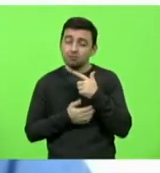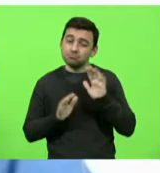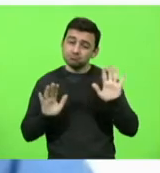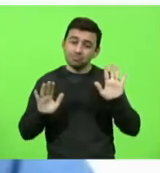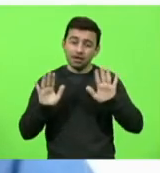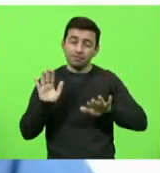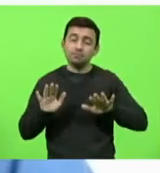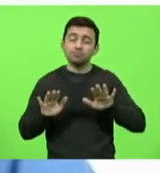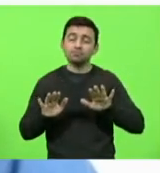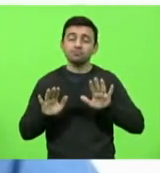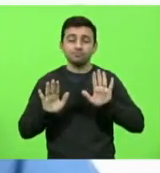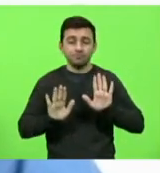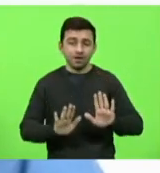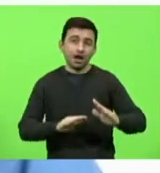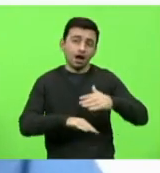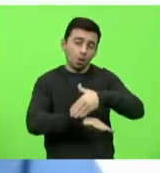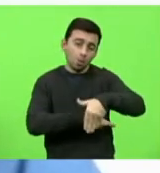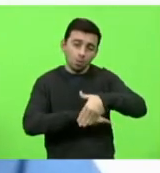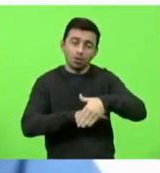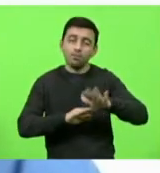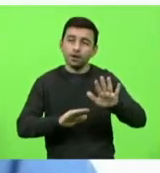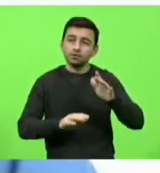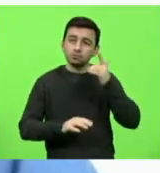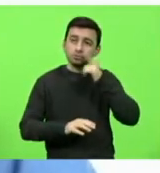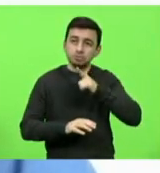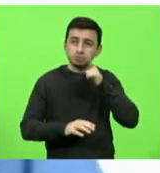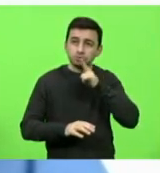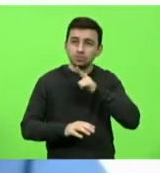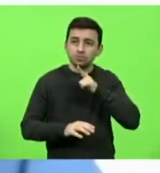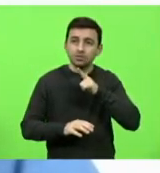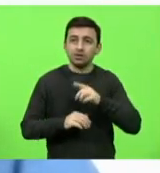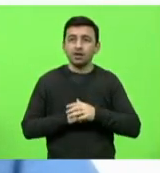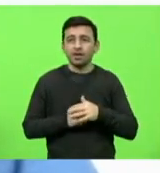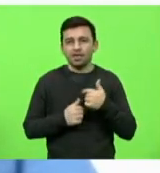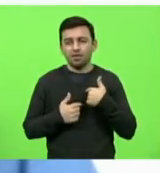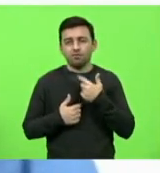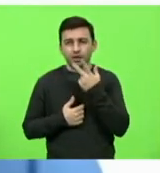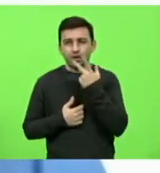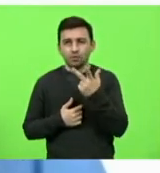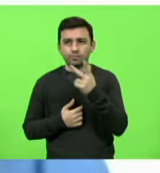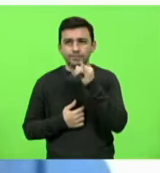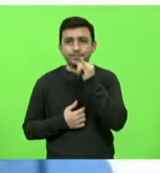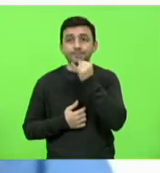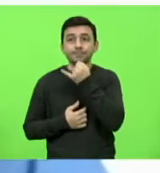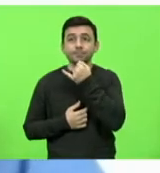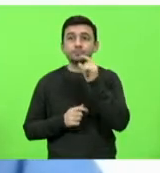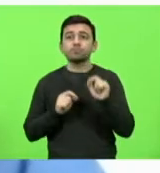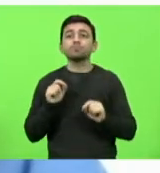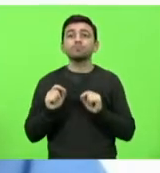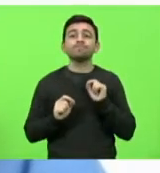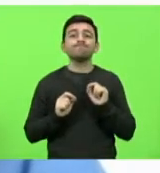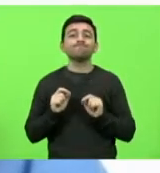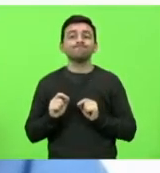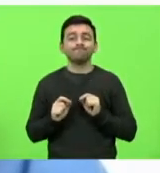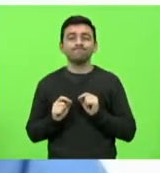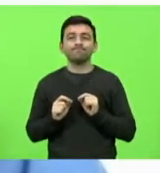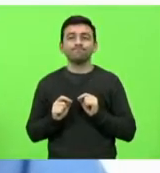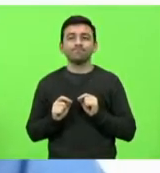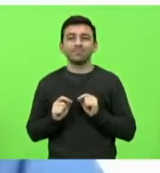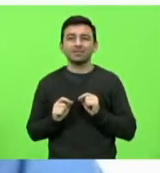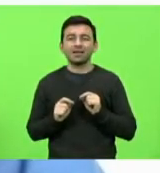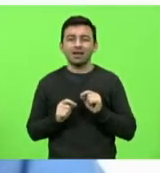situação de rua. E, infelizmente, eu cito o caso, por exemplo, aqui do bairro